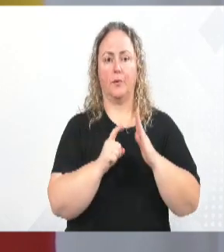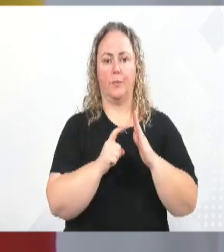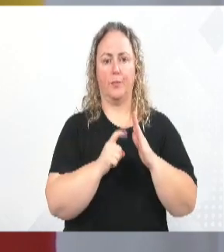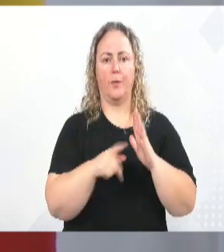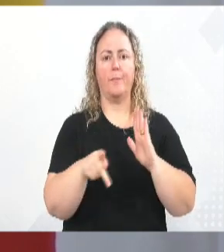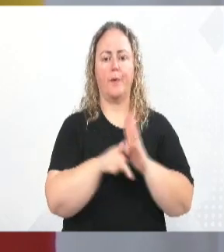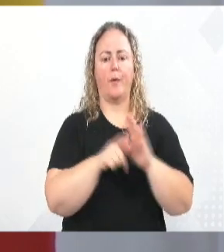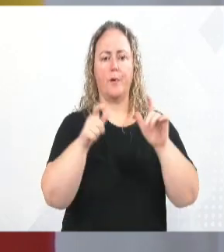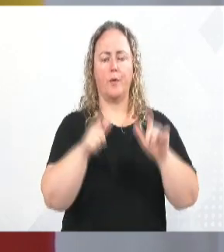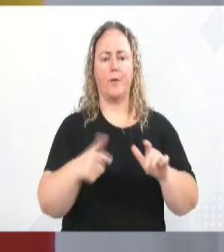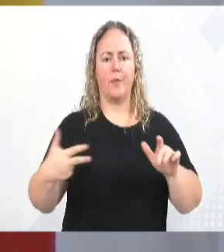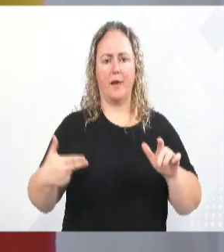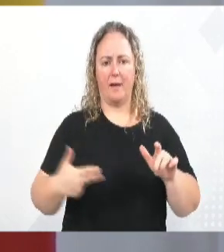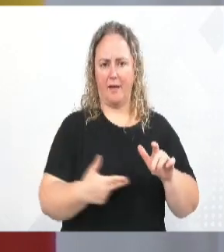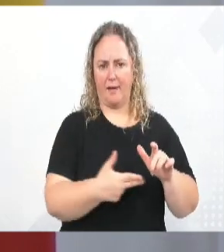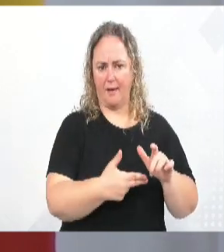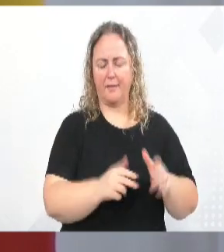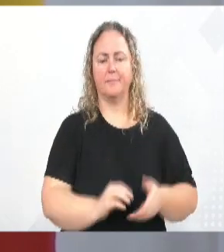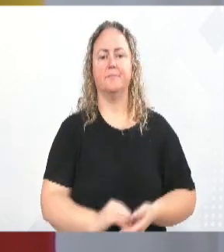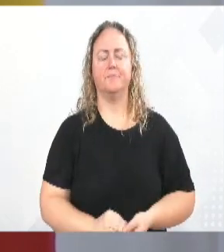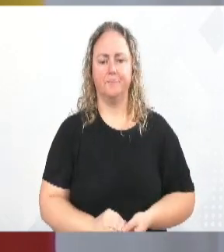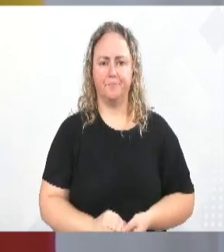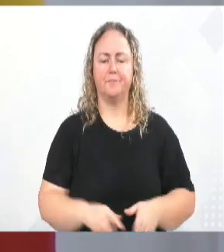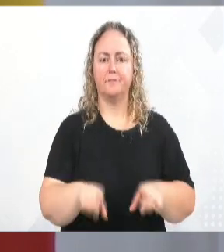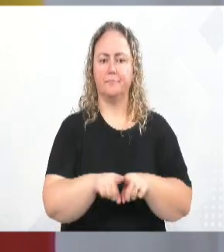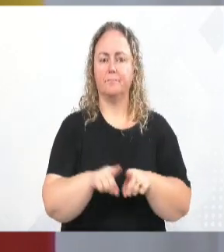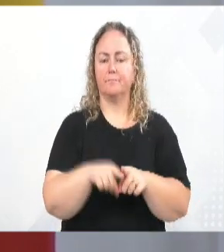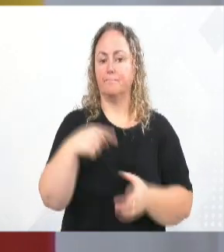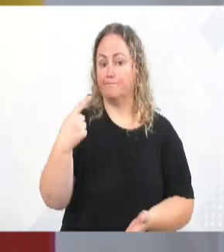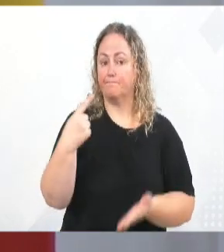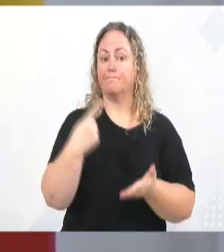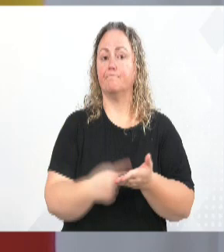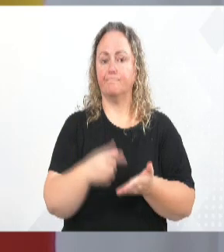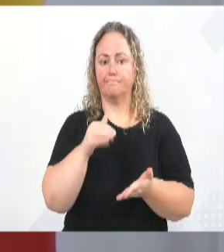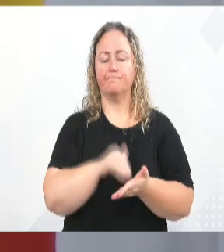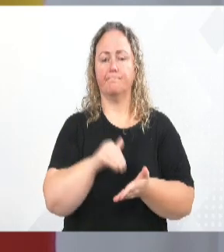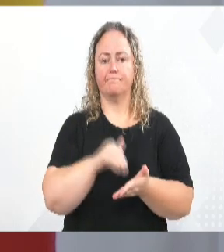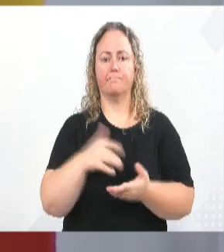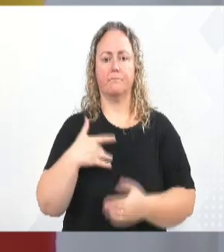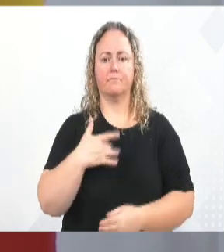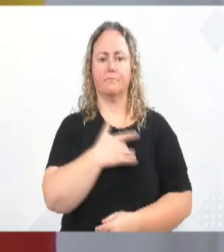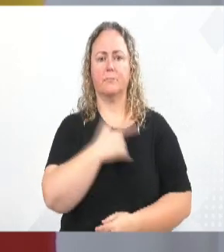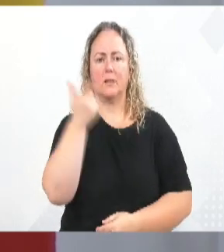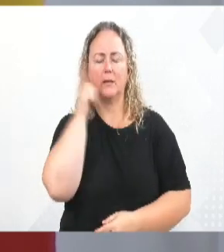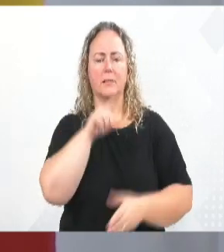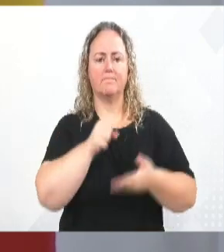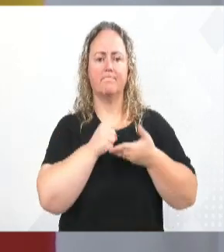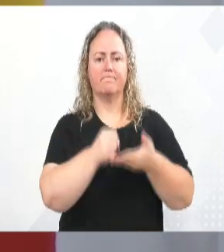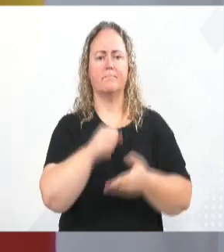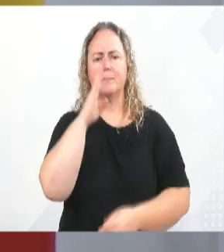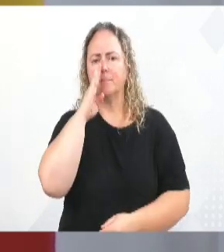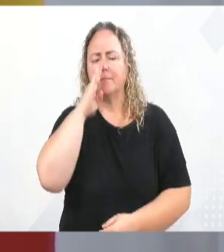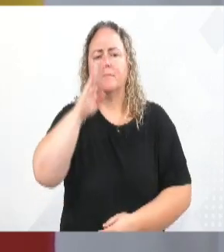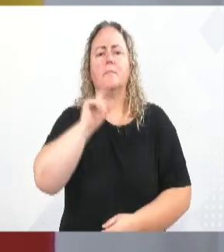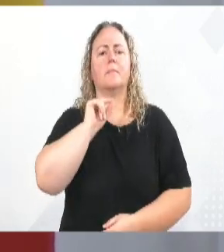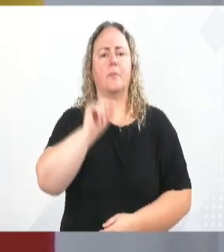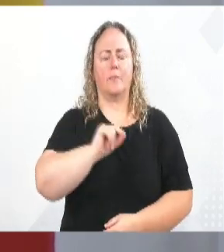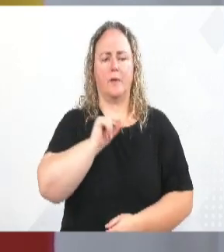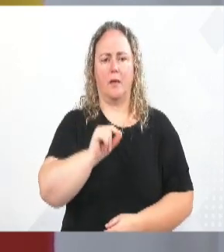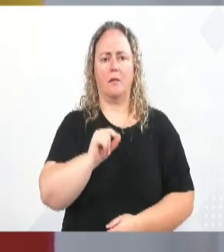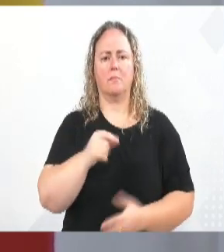cirúrgico e que foi assumido um compromisso, enquanto secretária de saúde, de ajudar principalmente em relação aos